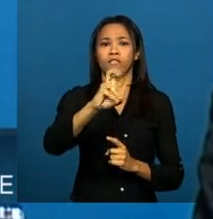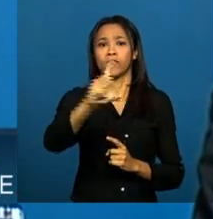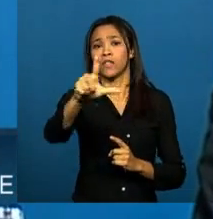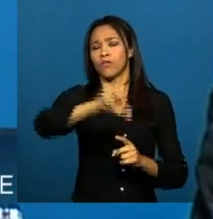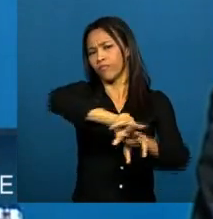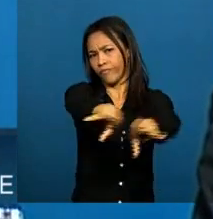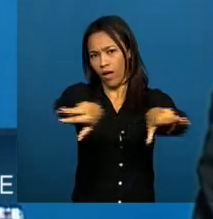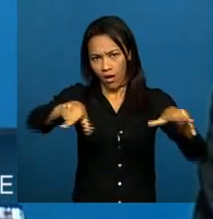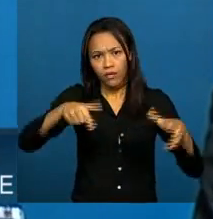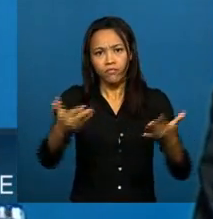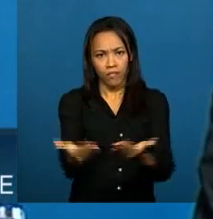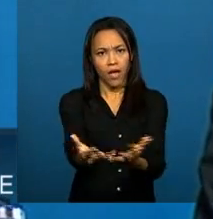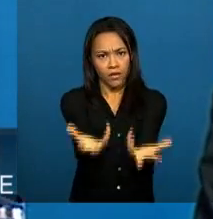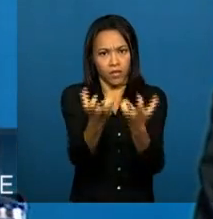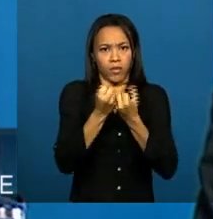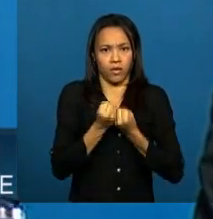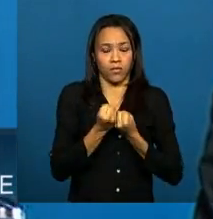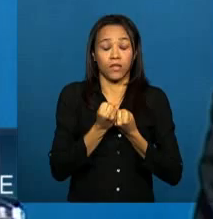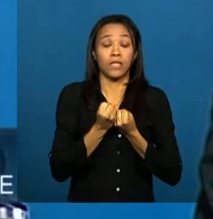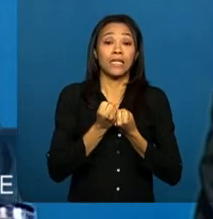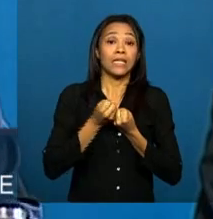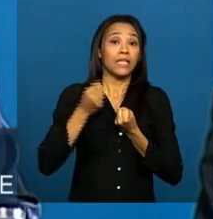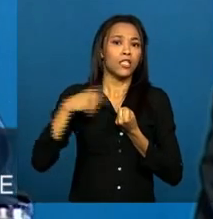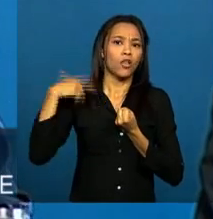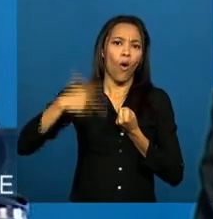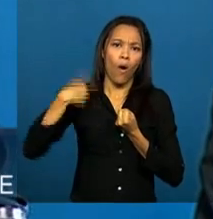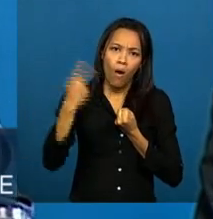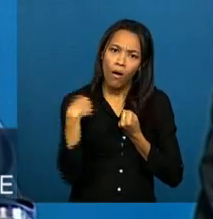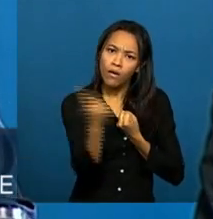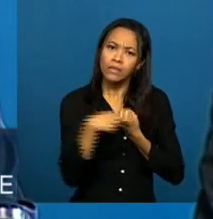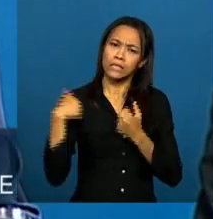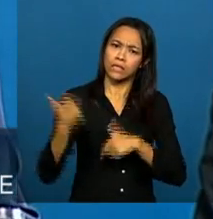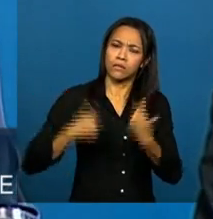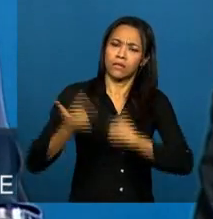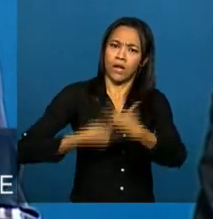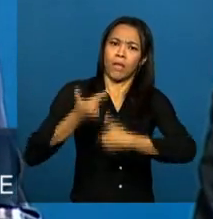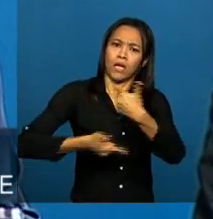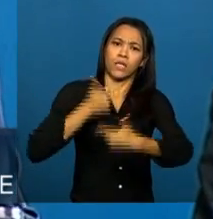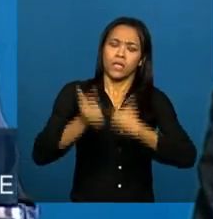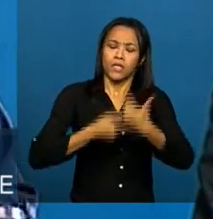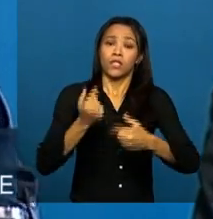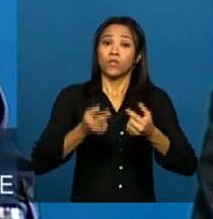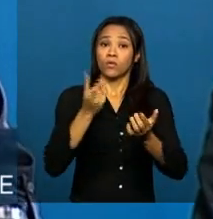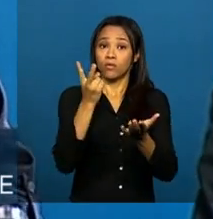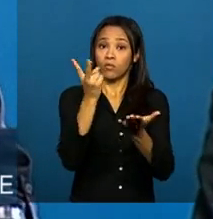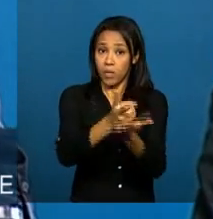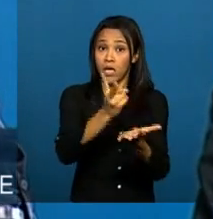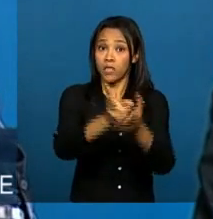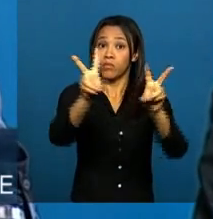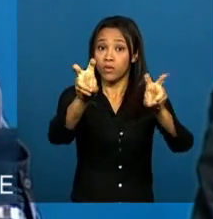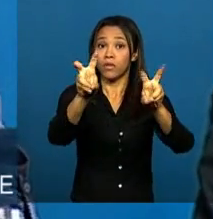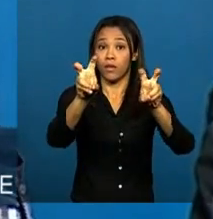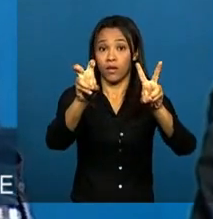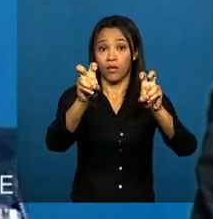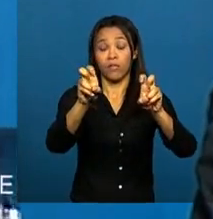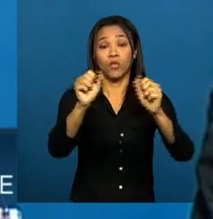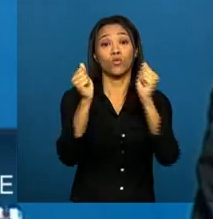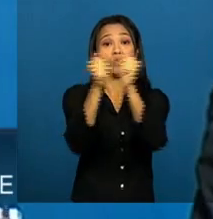trabalhamos bastante na consolidação desse tema no âmbito do governo federal.